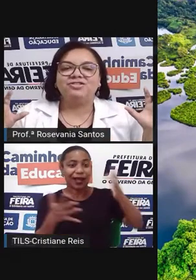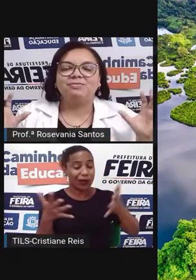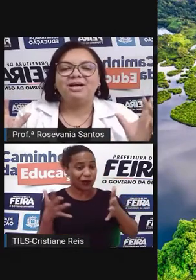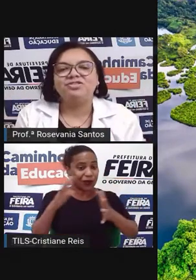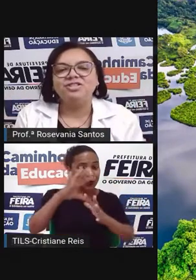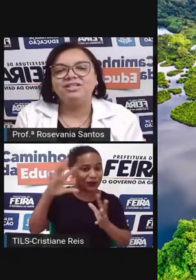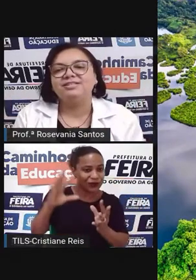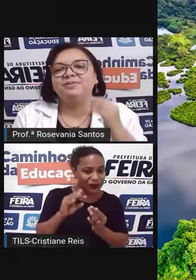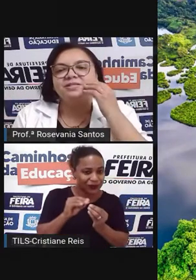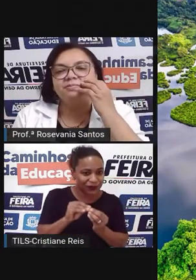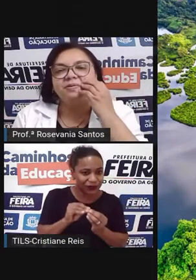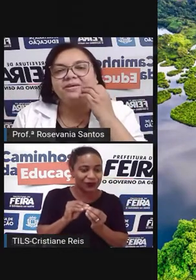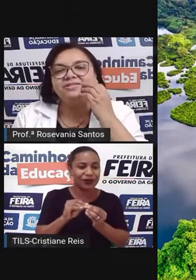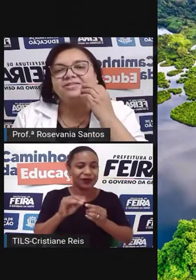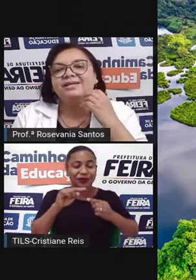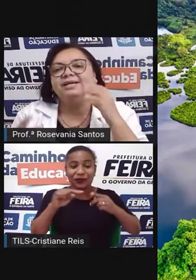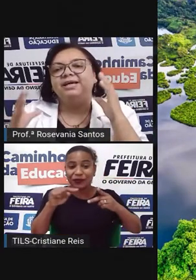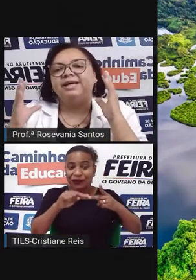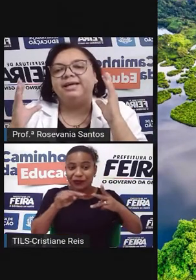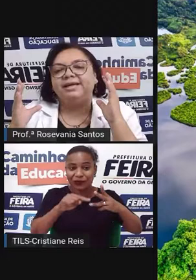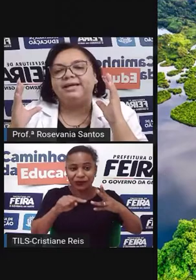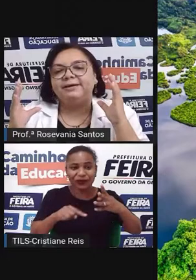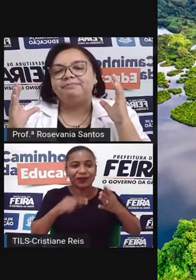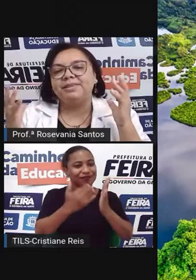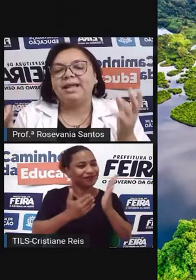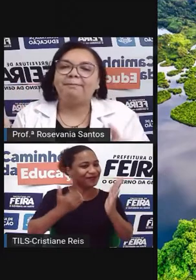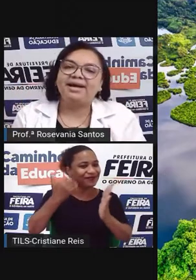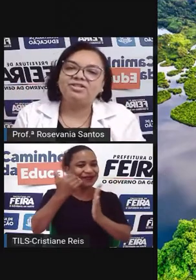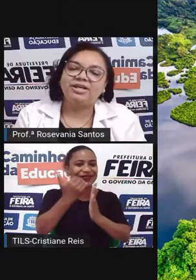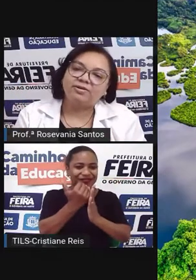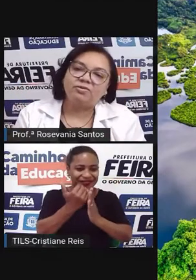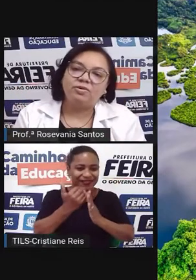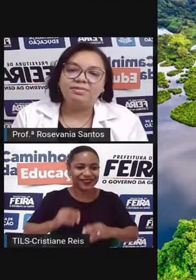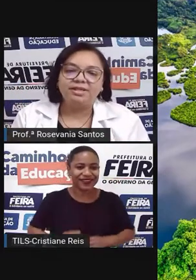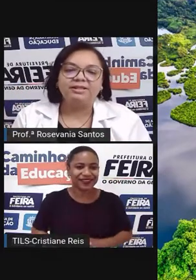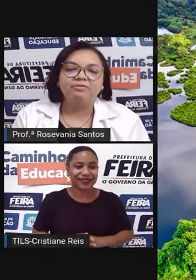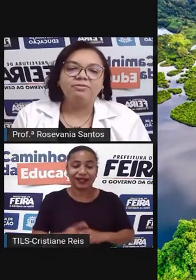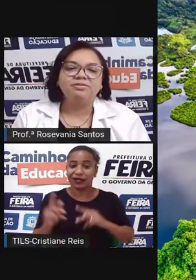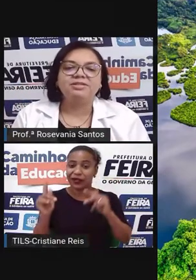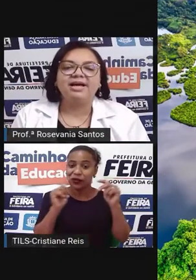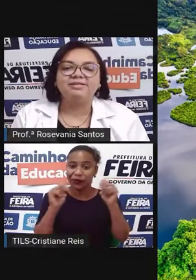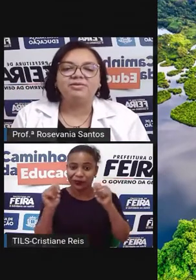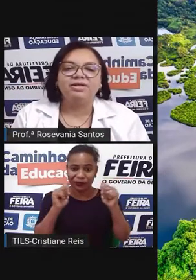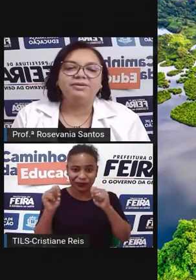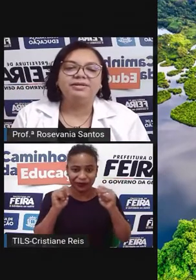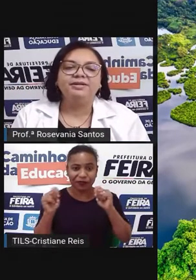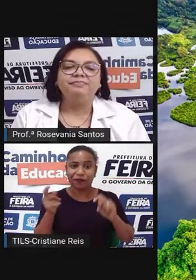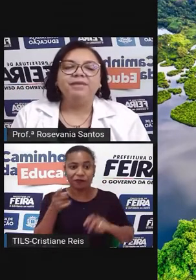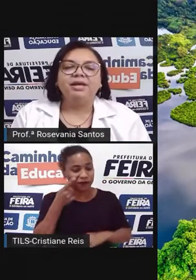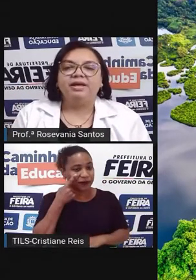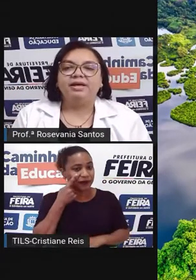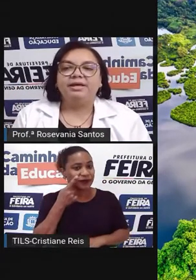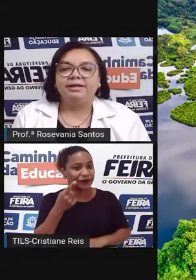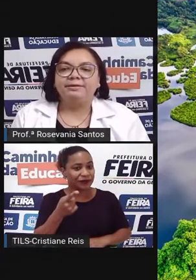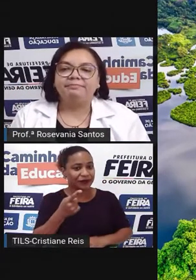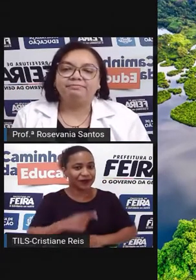chamadinhas, principalmente, né, na parte da economia, então vamos lá escolher aqui